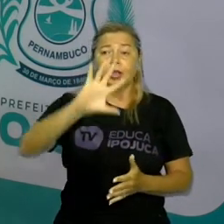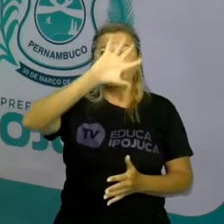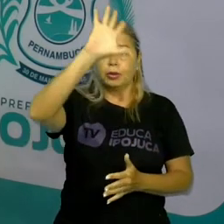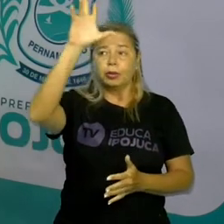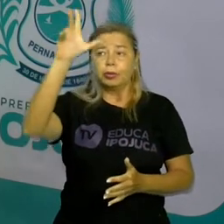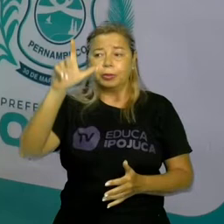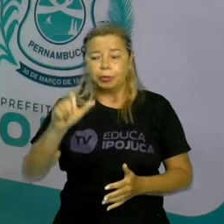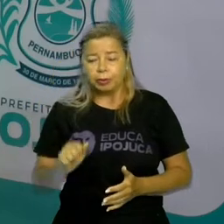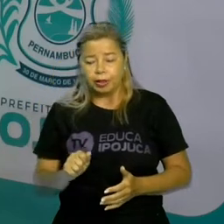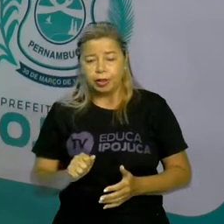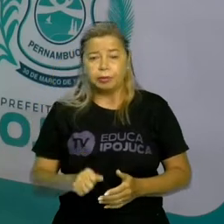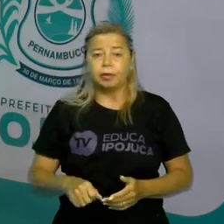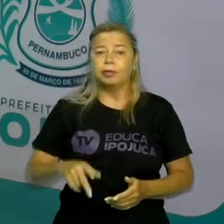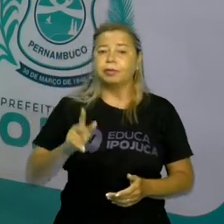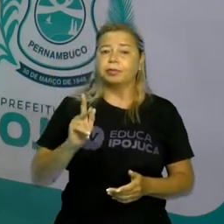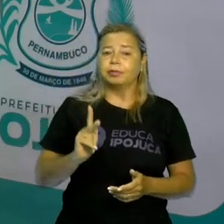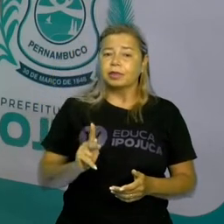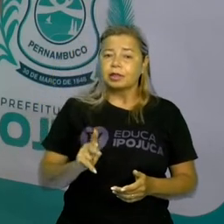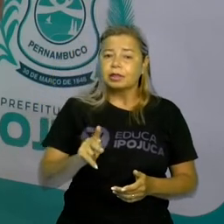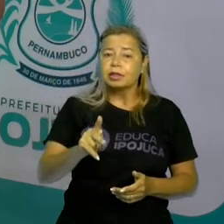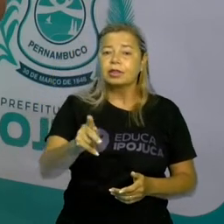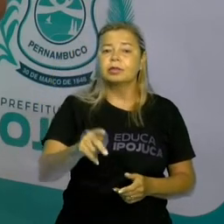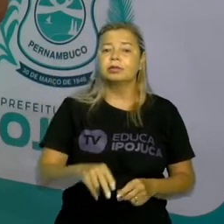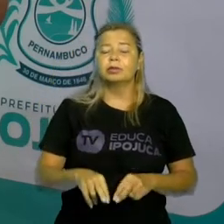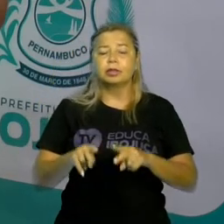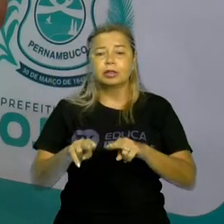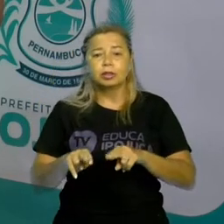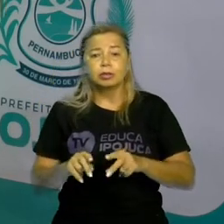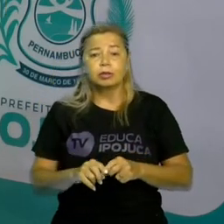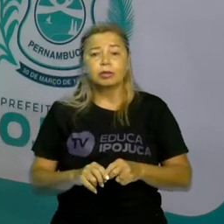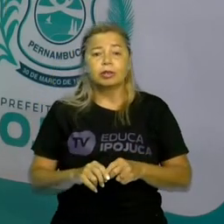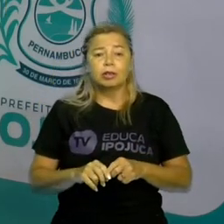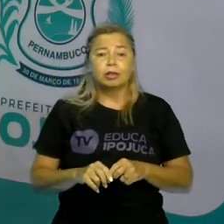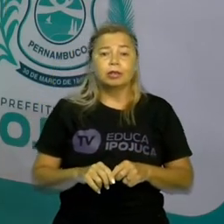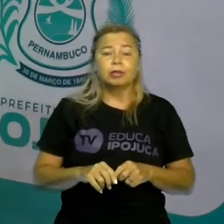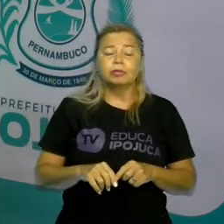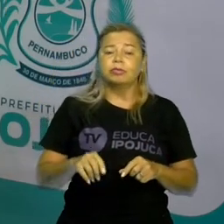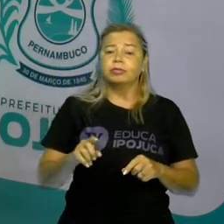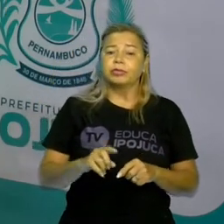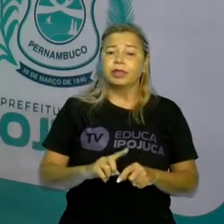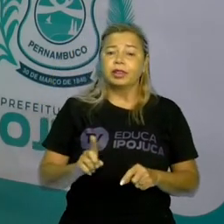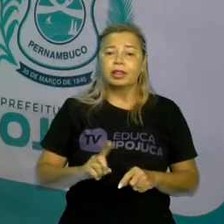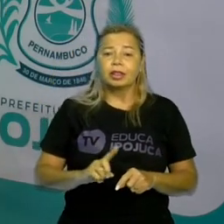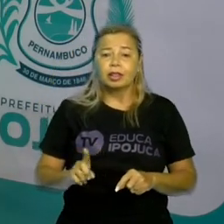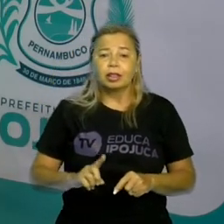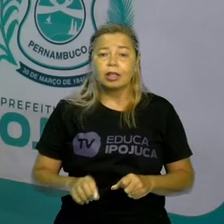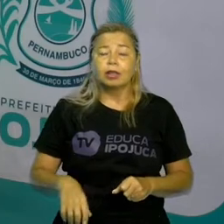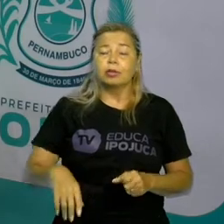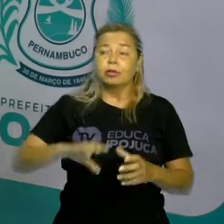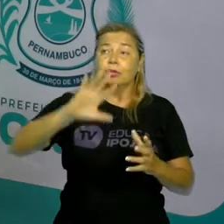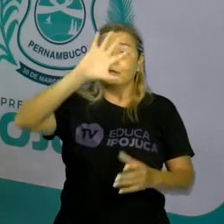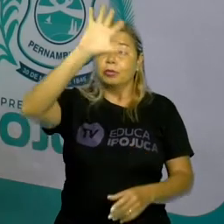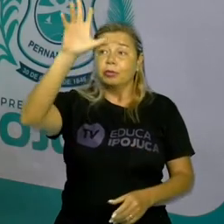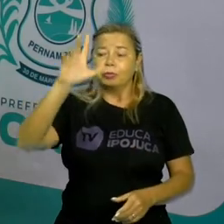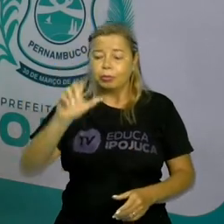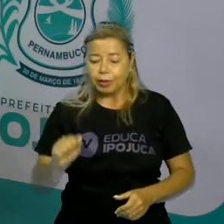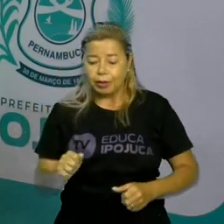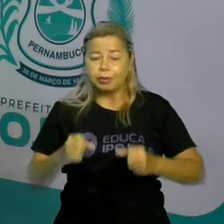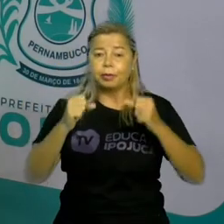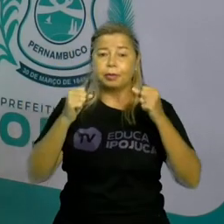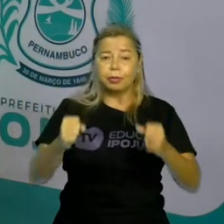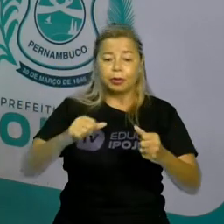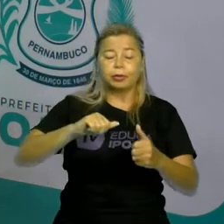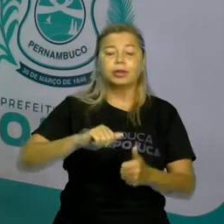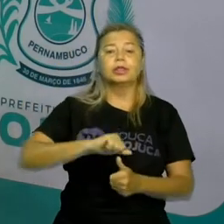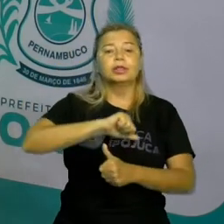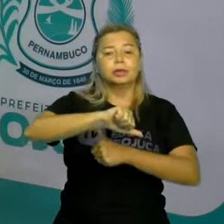podem ainda surgir, ser criados, extintos ou reorganizados. Não quer dizer que o que a gente